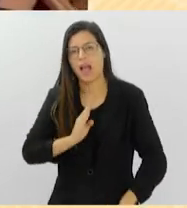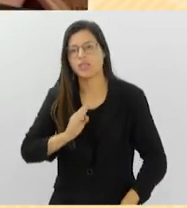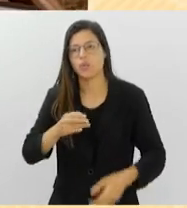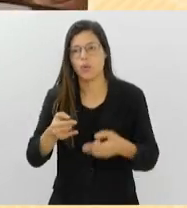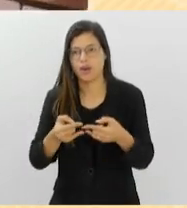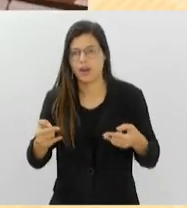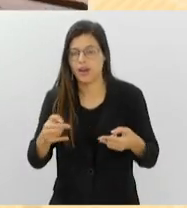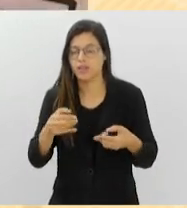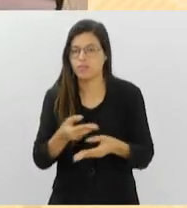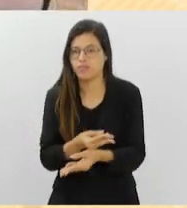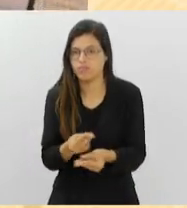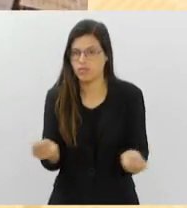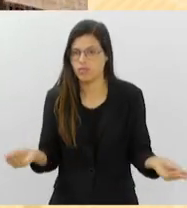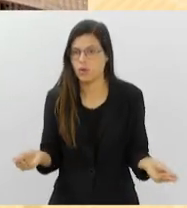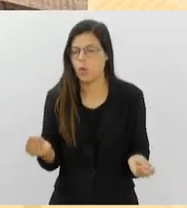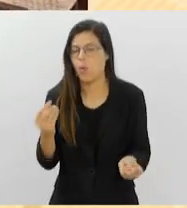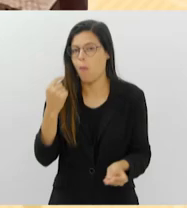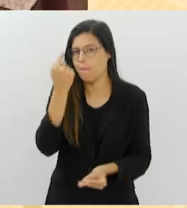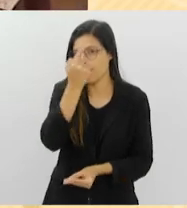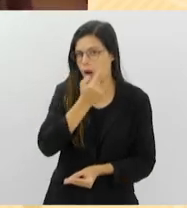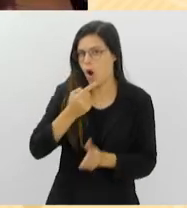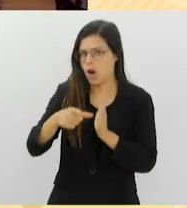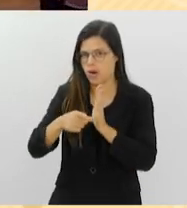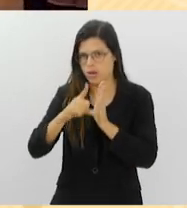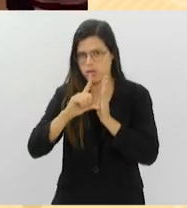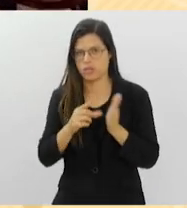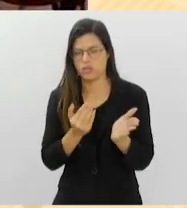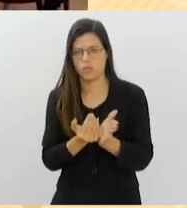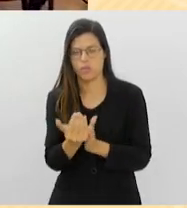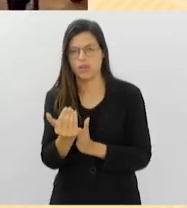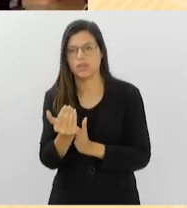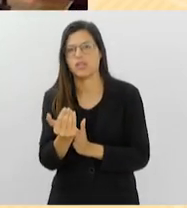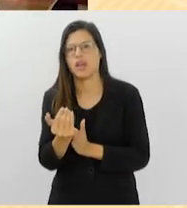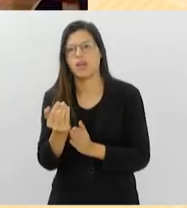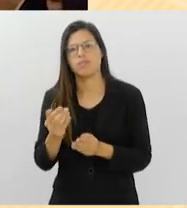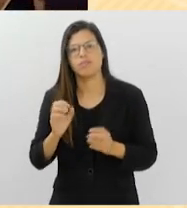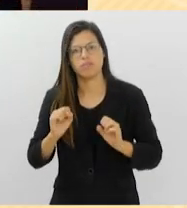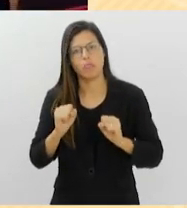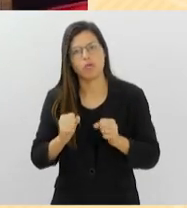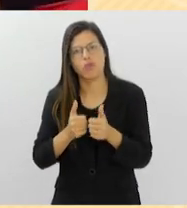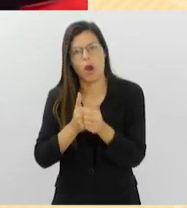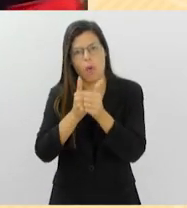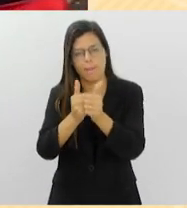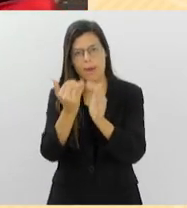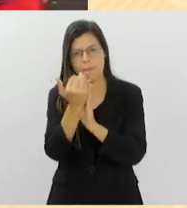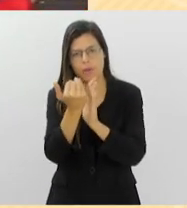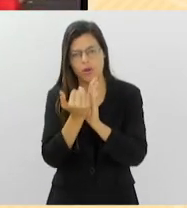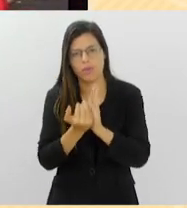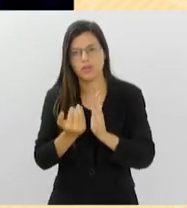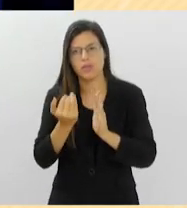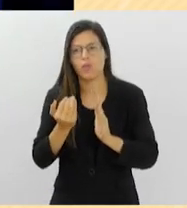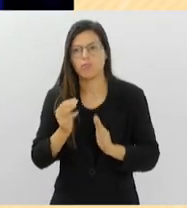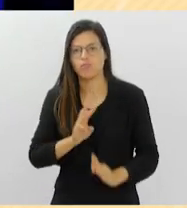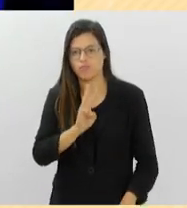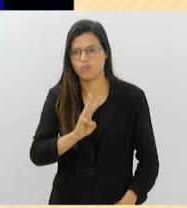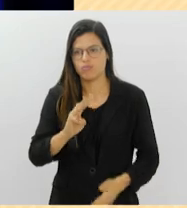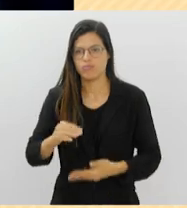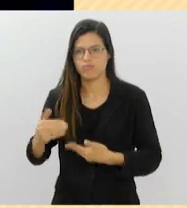ingressos são distribuídos uma hora antes dos concertos. Você confere a programação completa no site que está na sua tela.